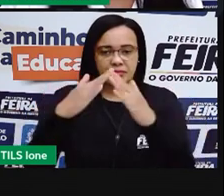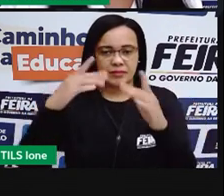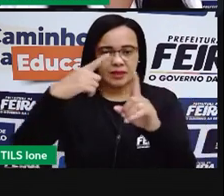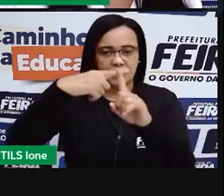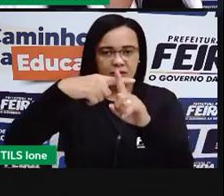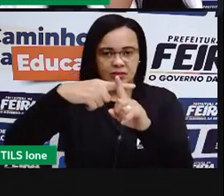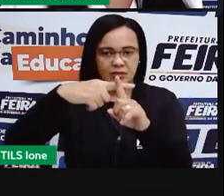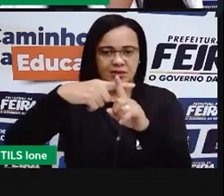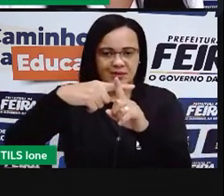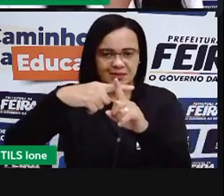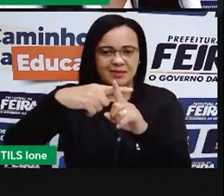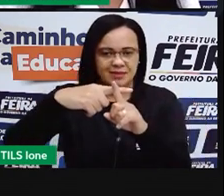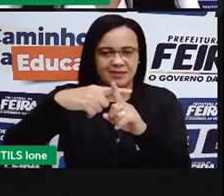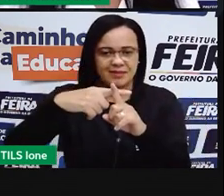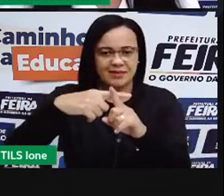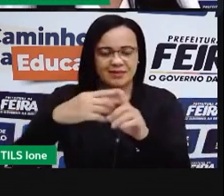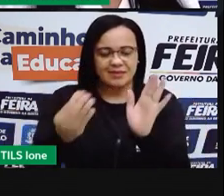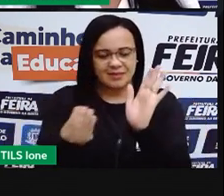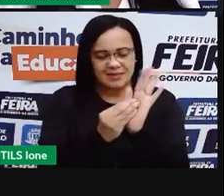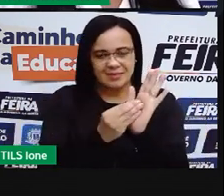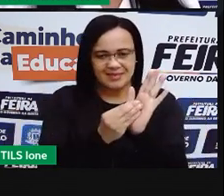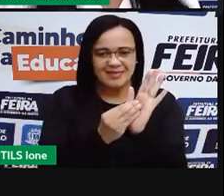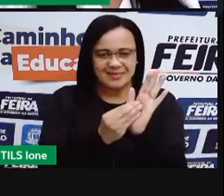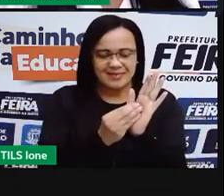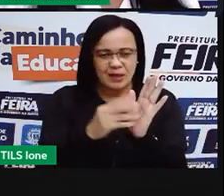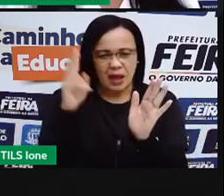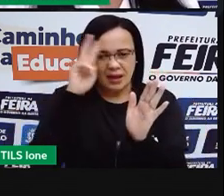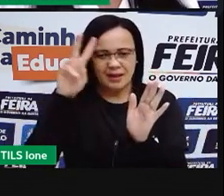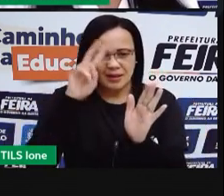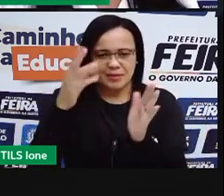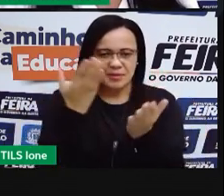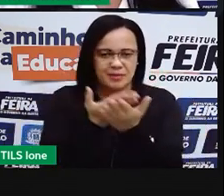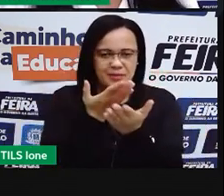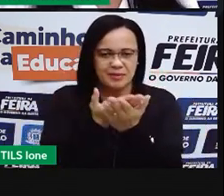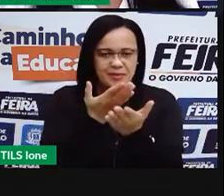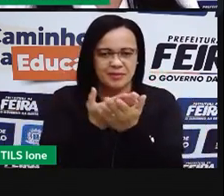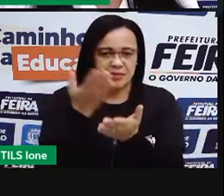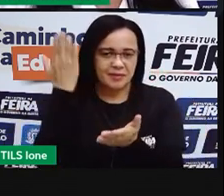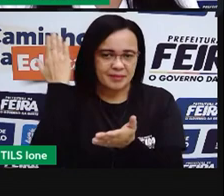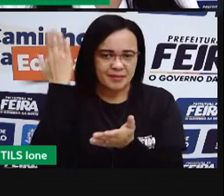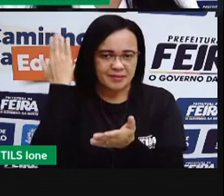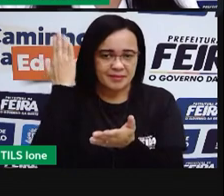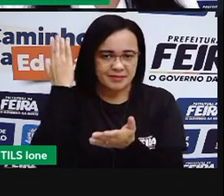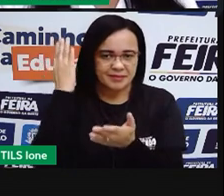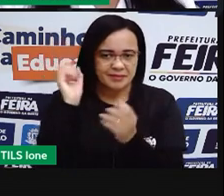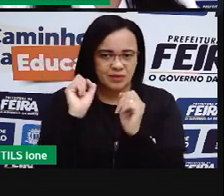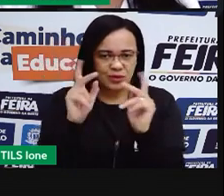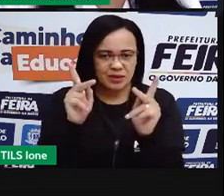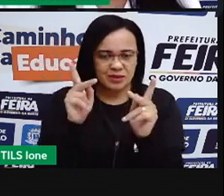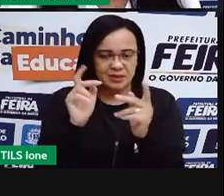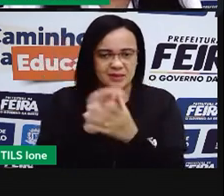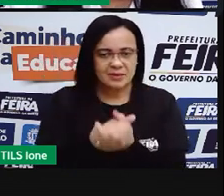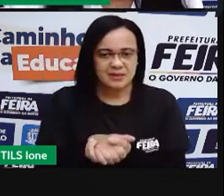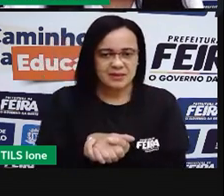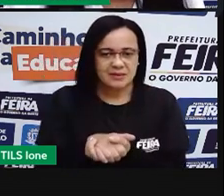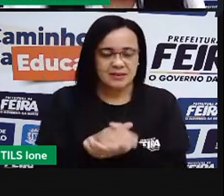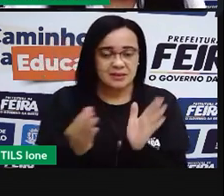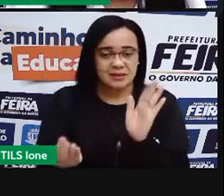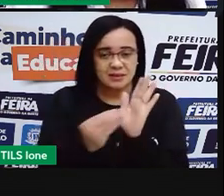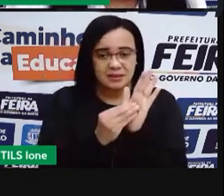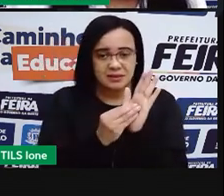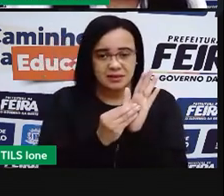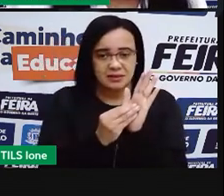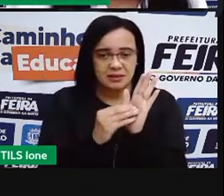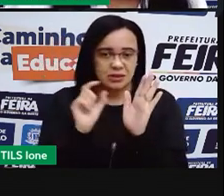a gente viu na aula passada. Então, deixei todo mundo. Tá certo? Então, eu vou colocar aqui